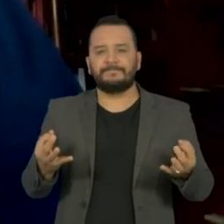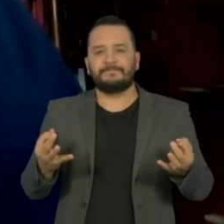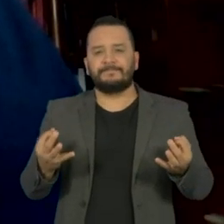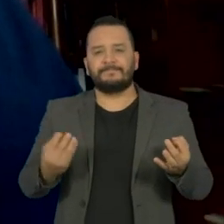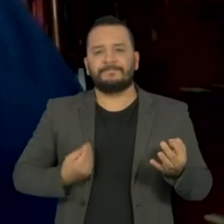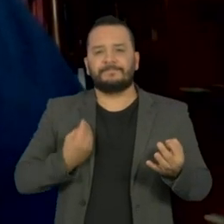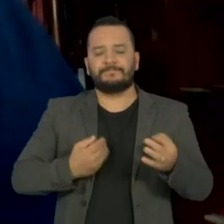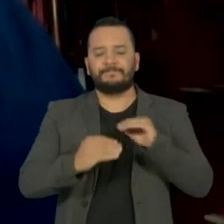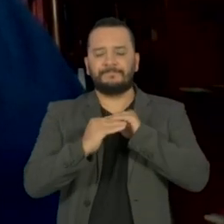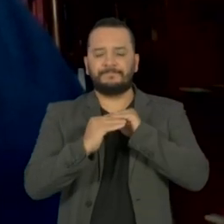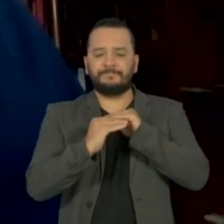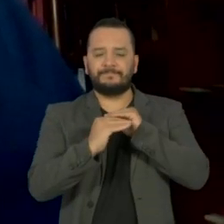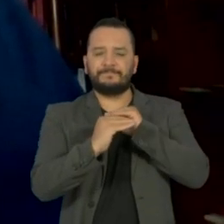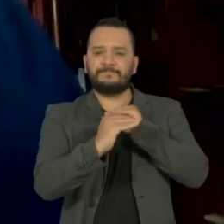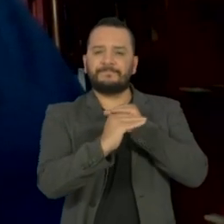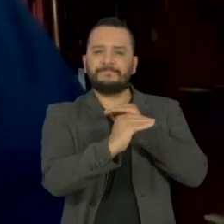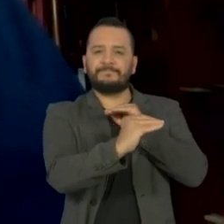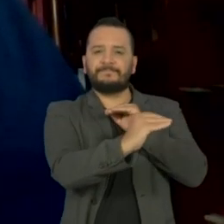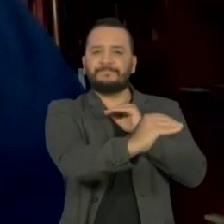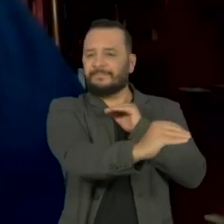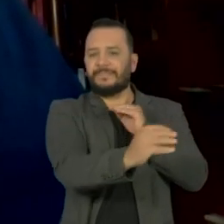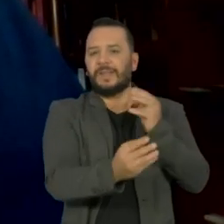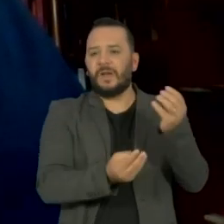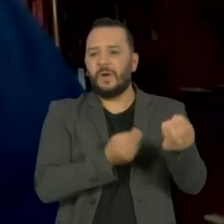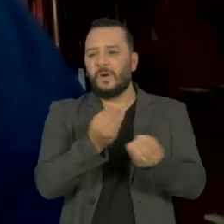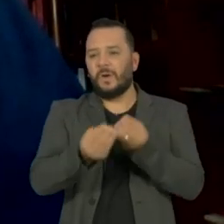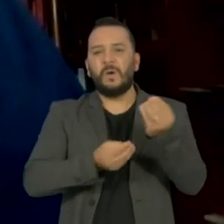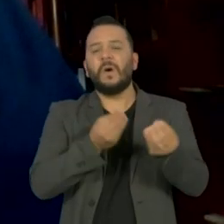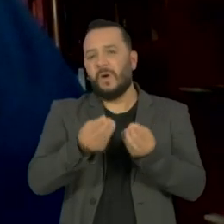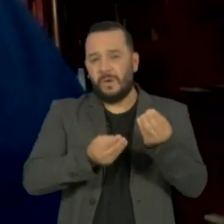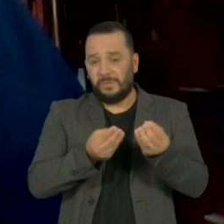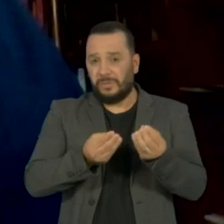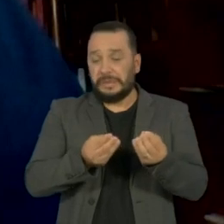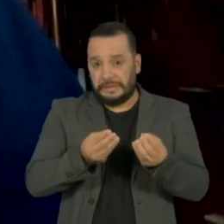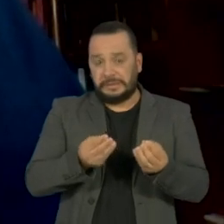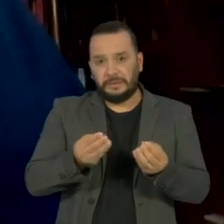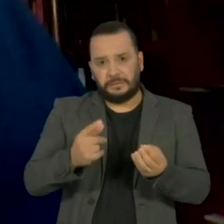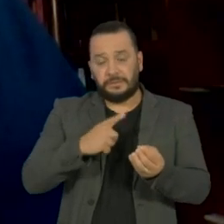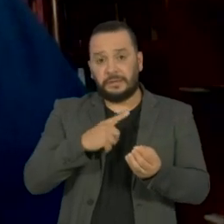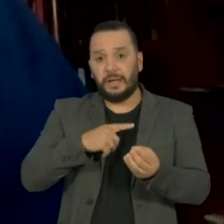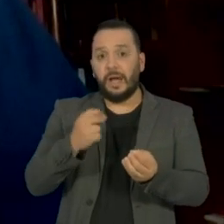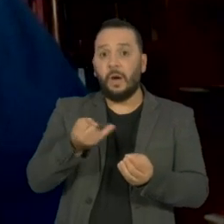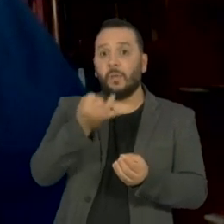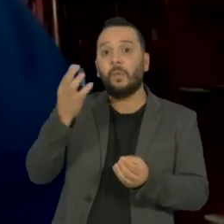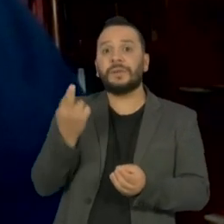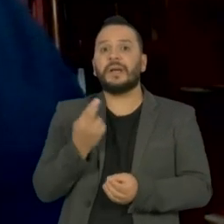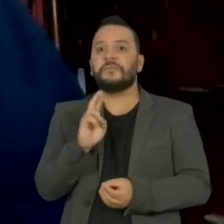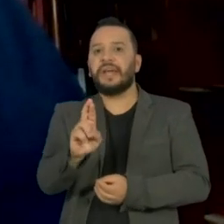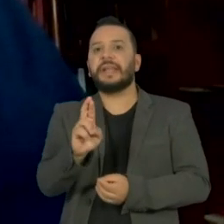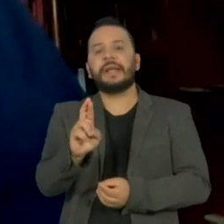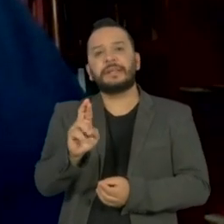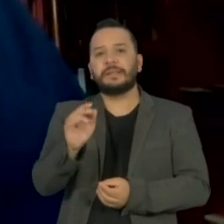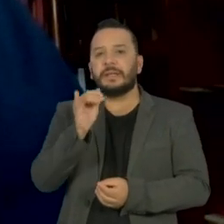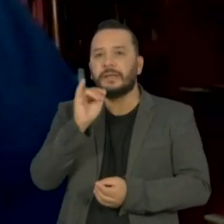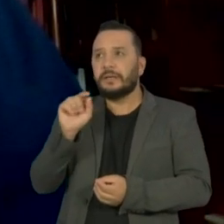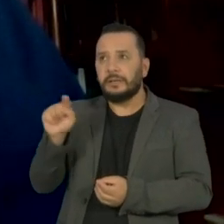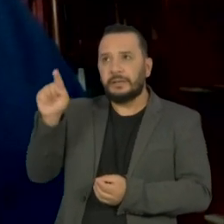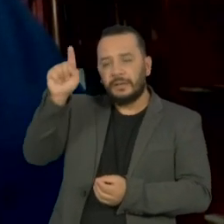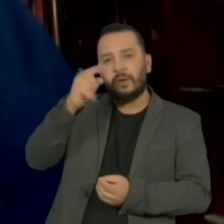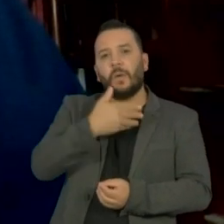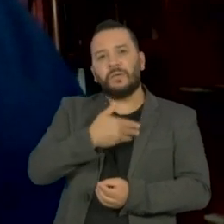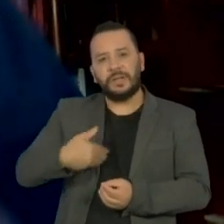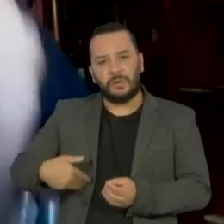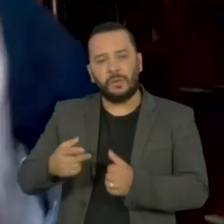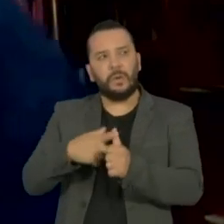é a gente se orientar por nossas referências simbólicas. Aquelas pessoas que a gente respeita, admira, reputa como